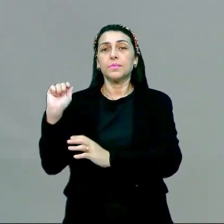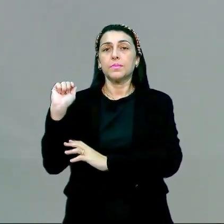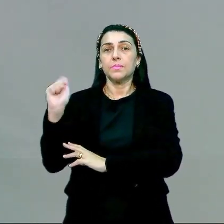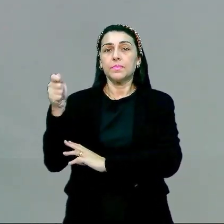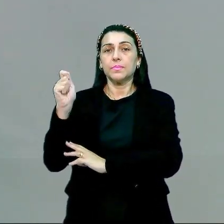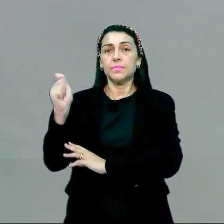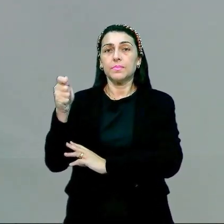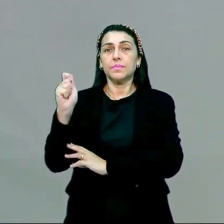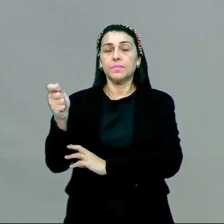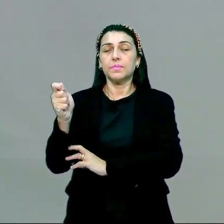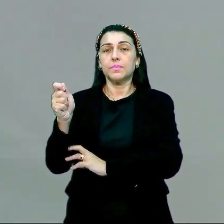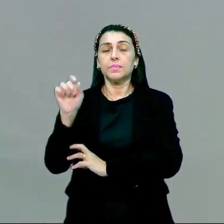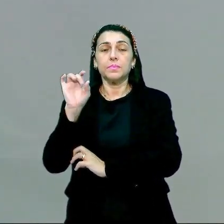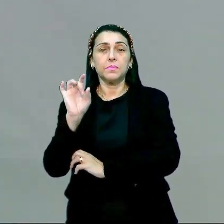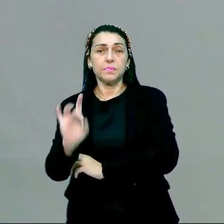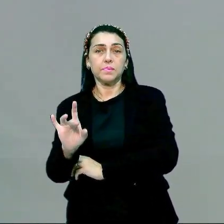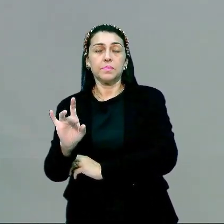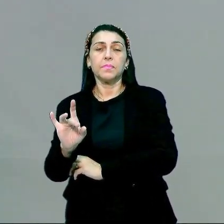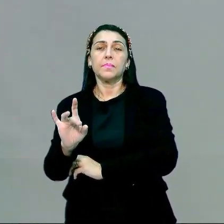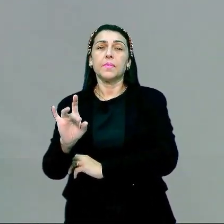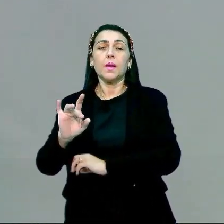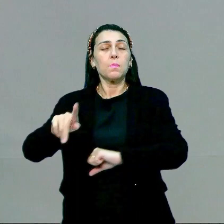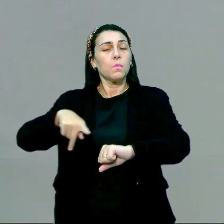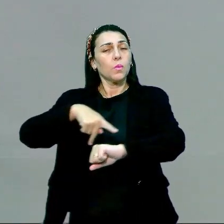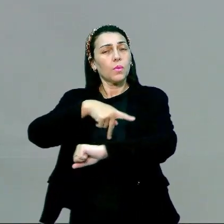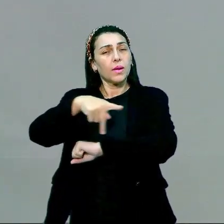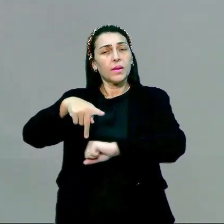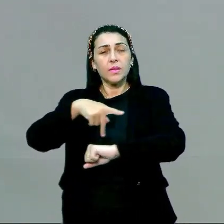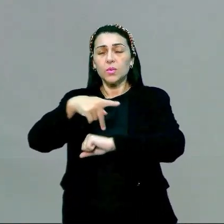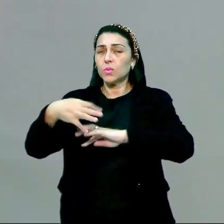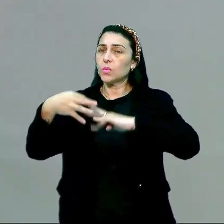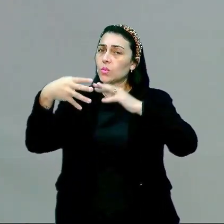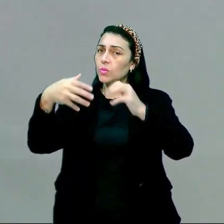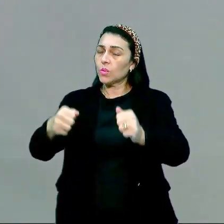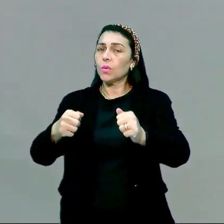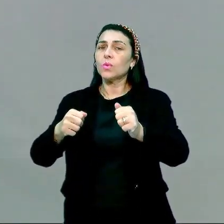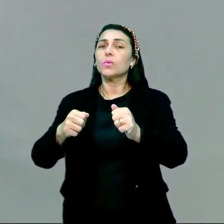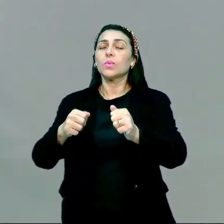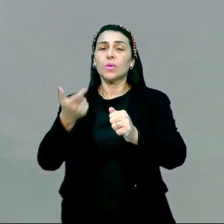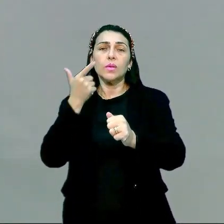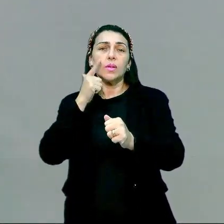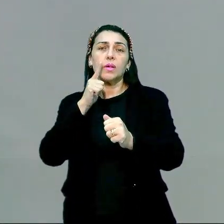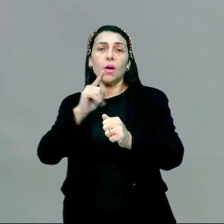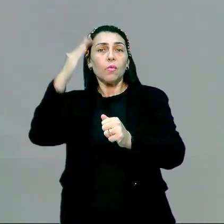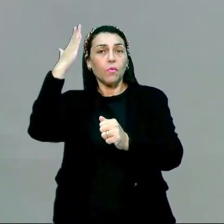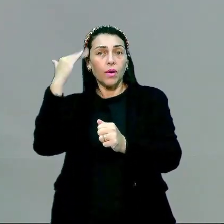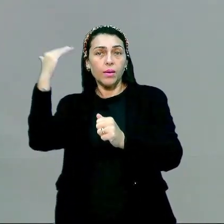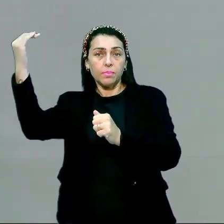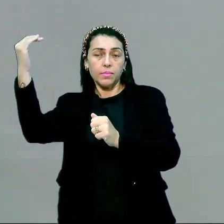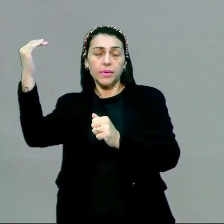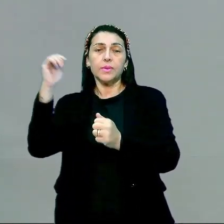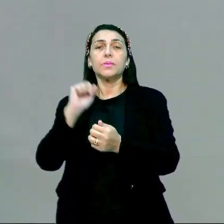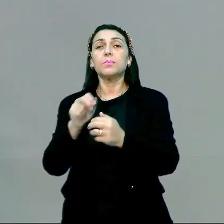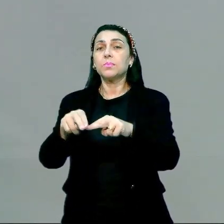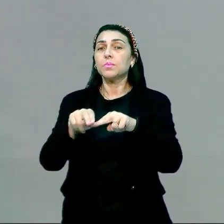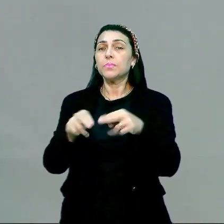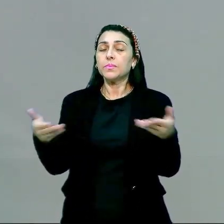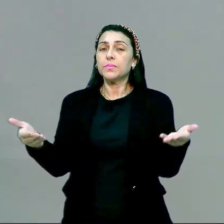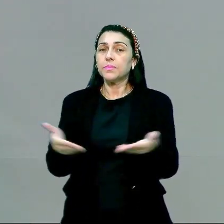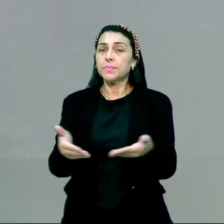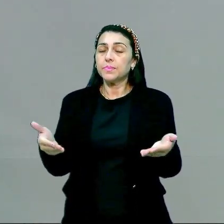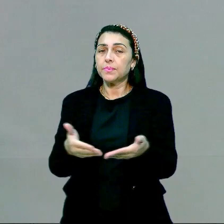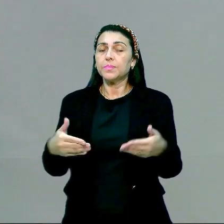só que ela é mundo afora, Ou seja, ela ganhou proporcionalidades. E é por isso que hoje